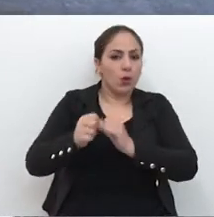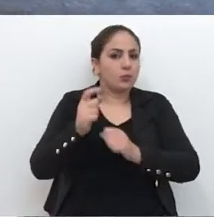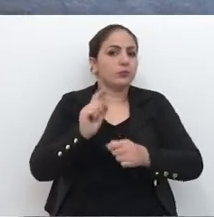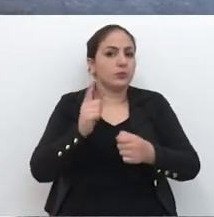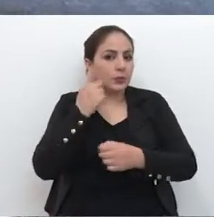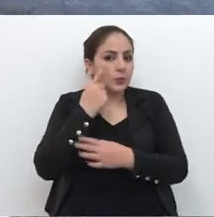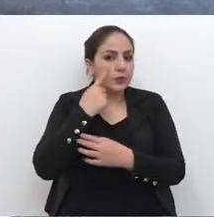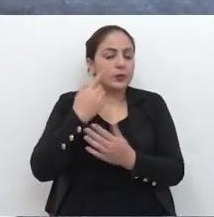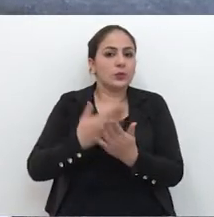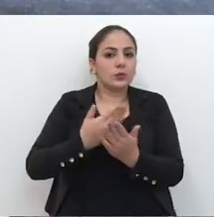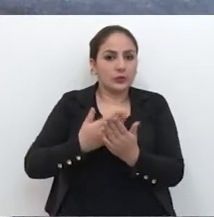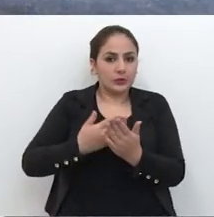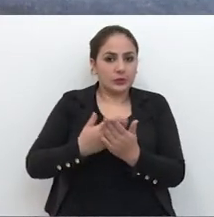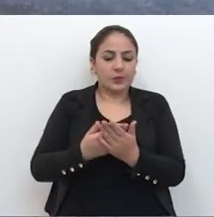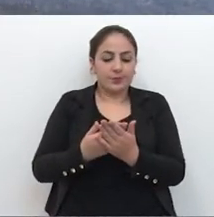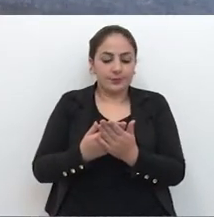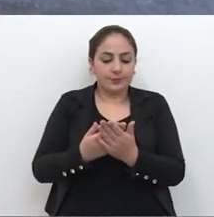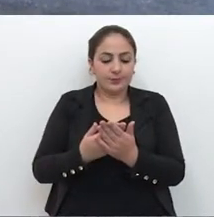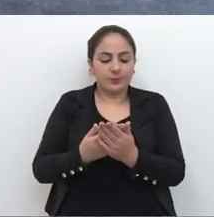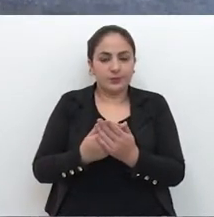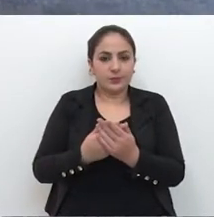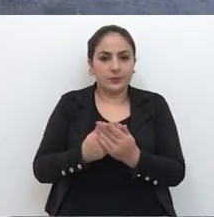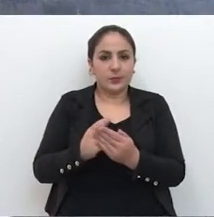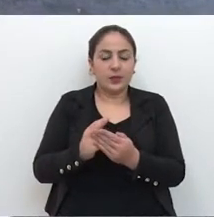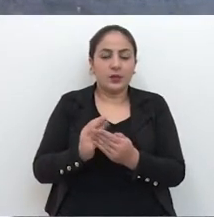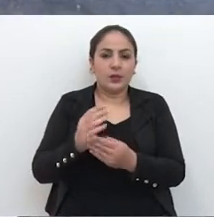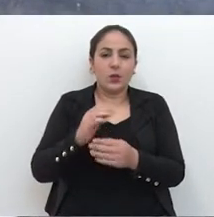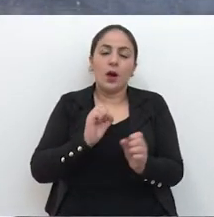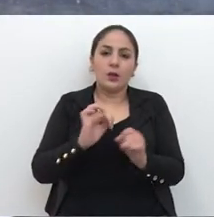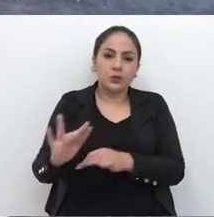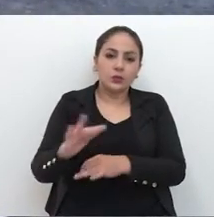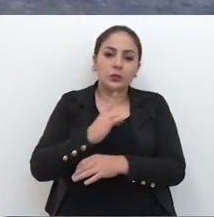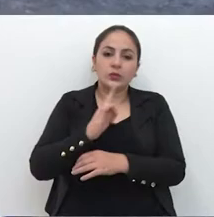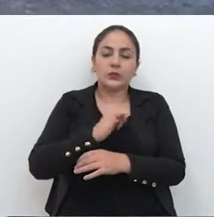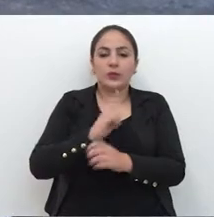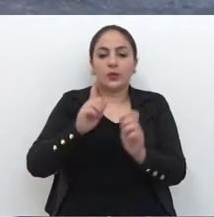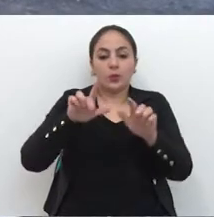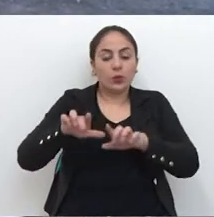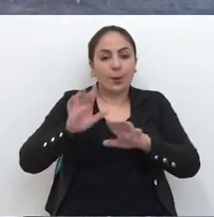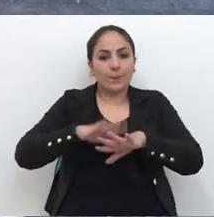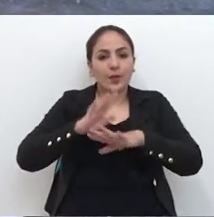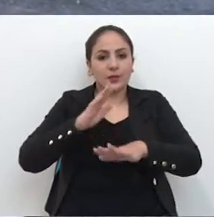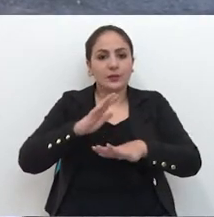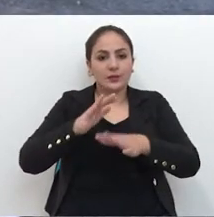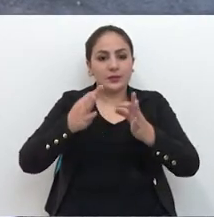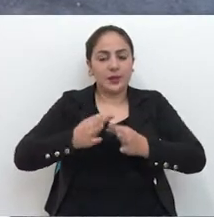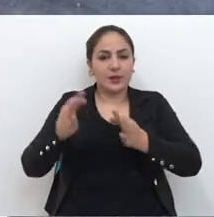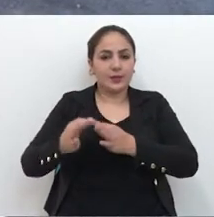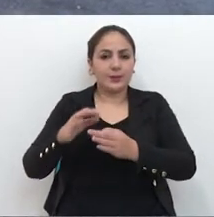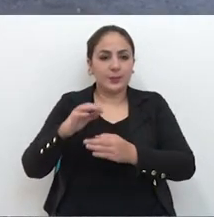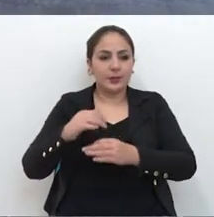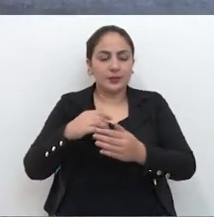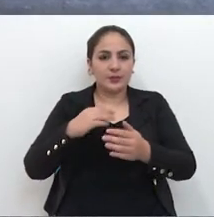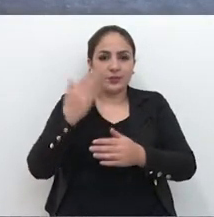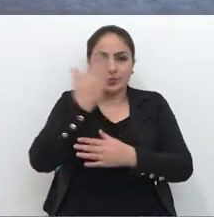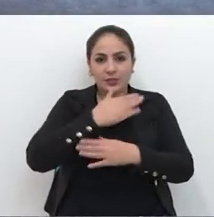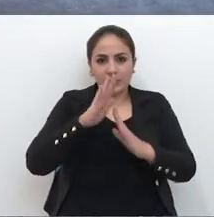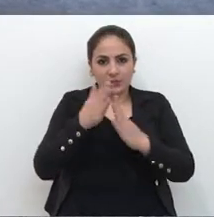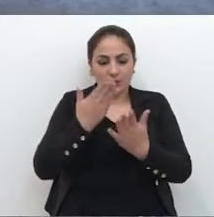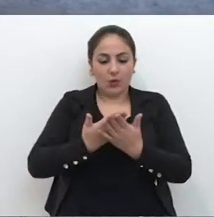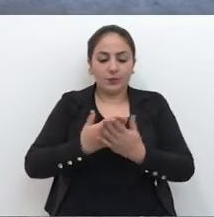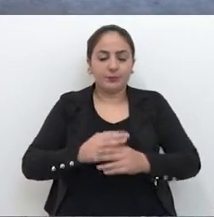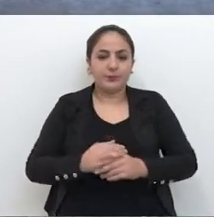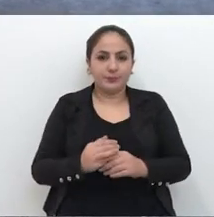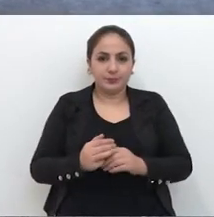é possível. A gente vai estudar essa possibilidade para que o aluno tenha um local mais apropriado para atravessar em frente à sua escola.